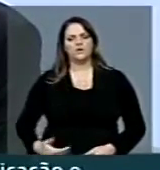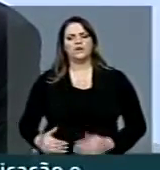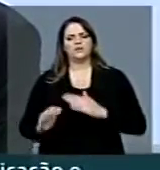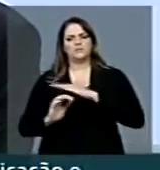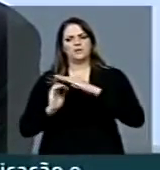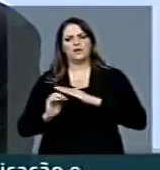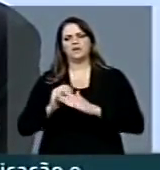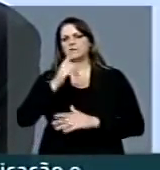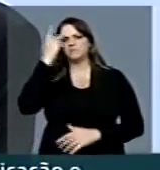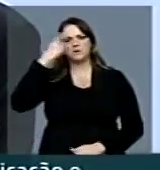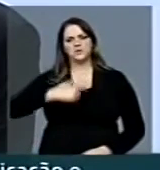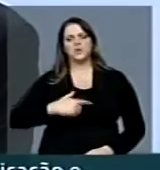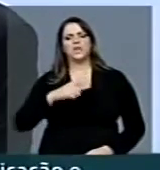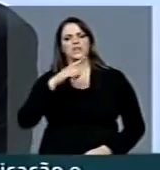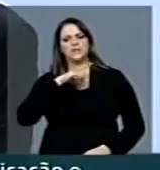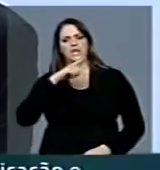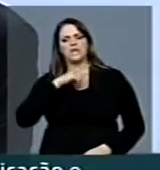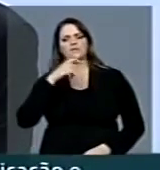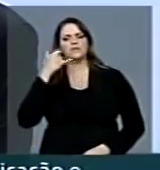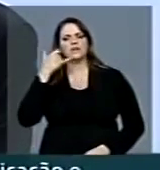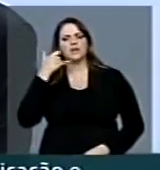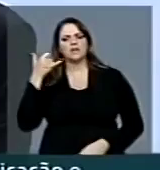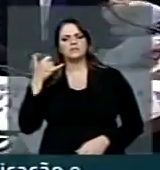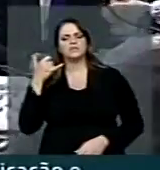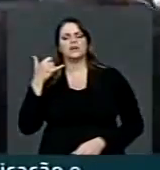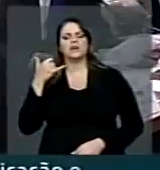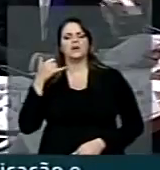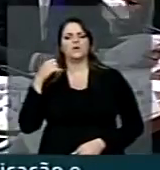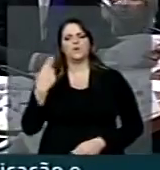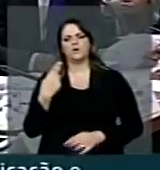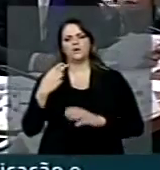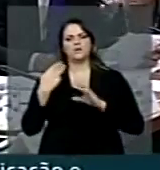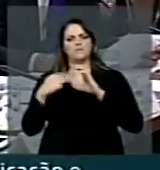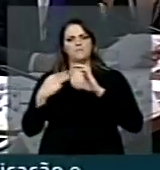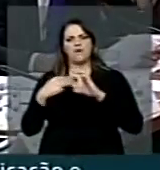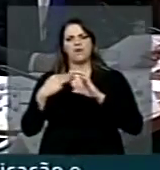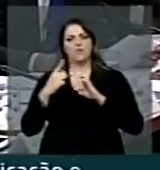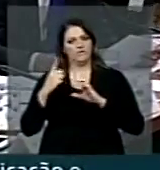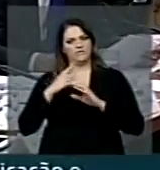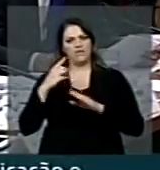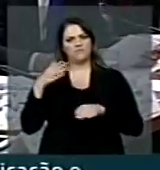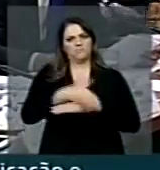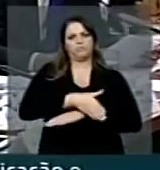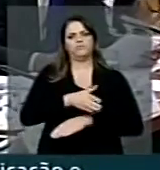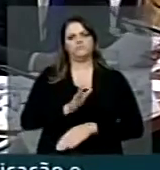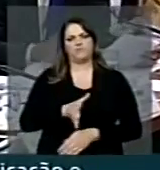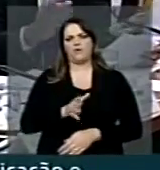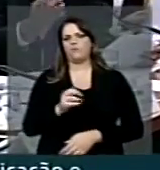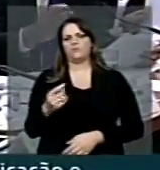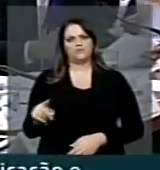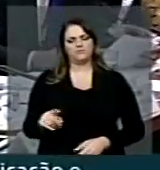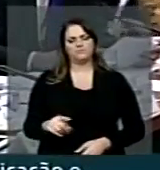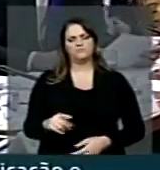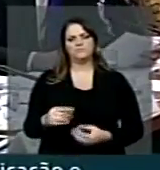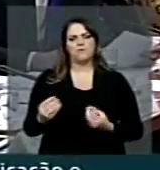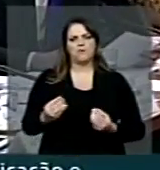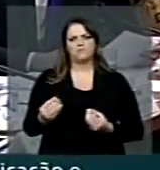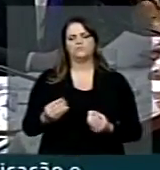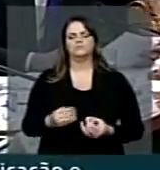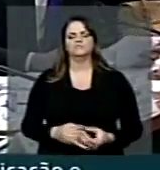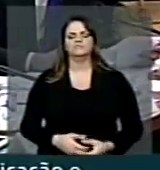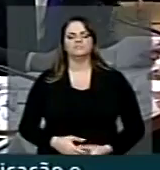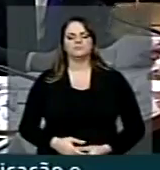tiveram suas comunicações telefônicas e de e-mails interceptados por esse programa. O Alcente já também falou